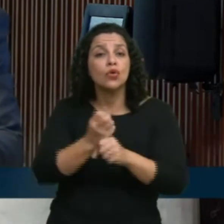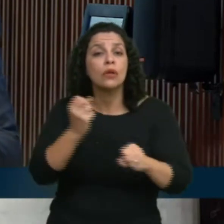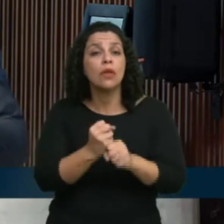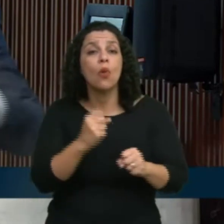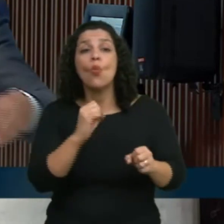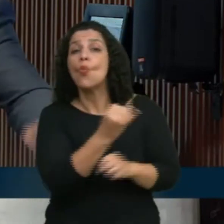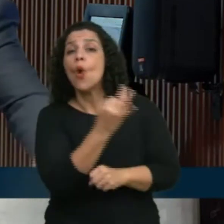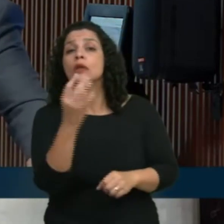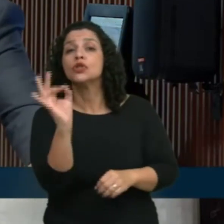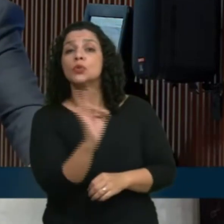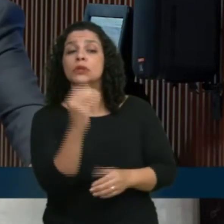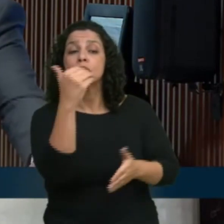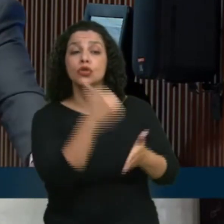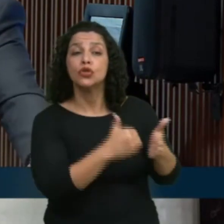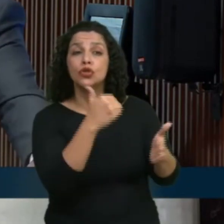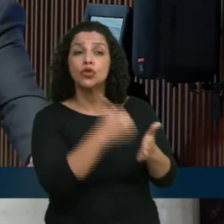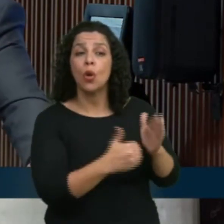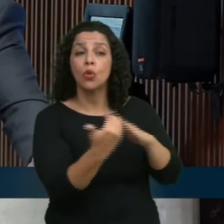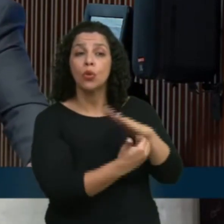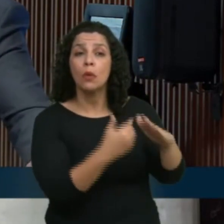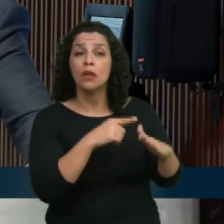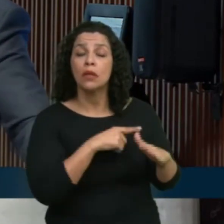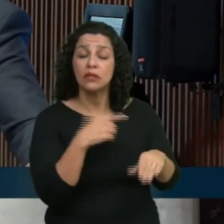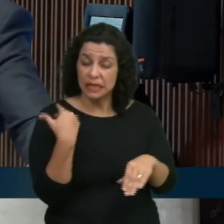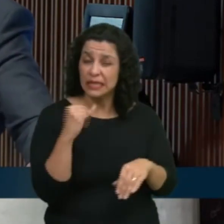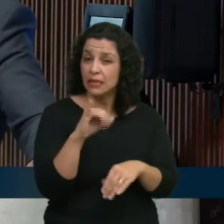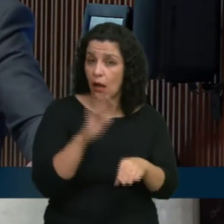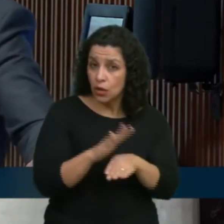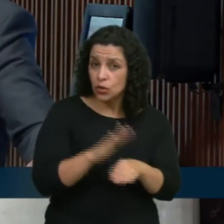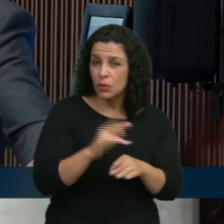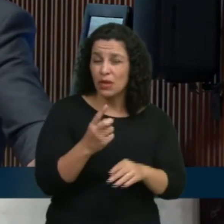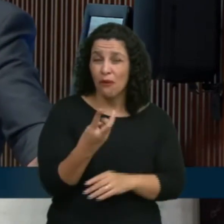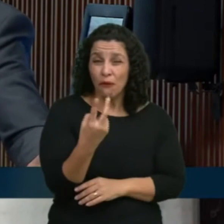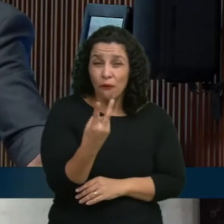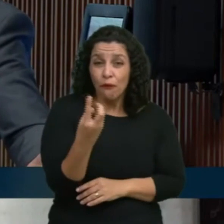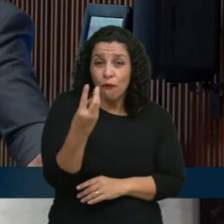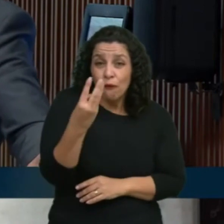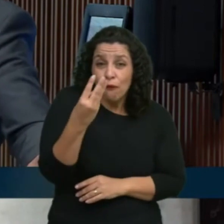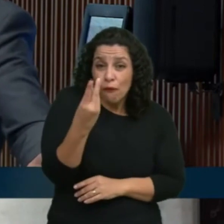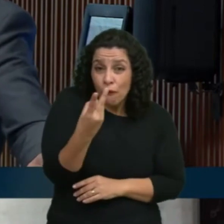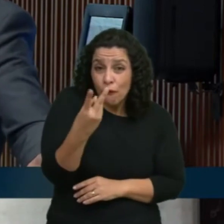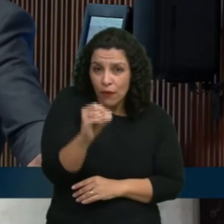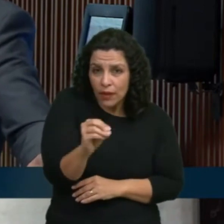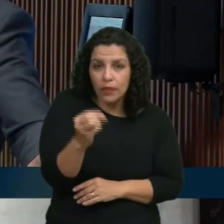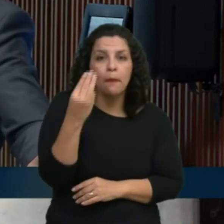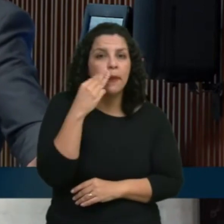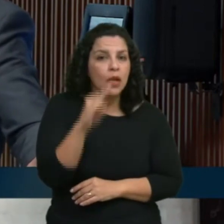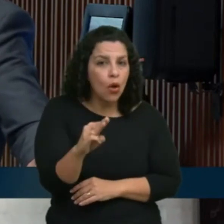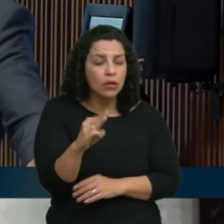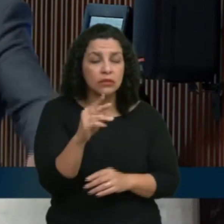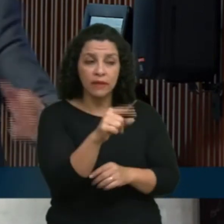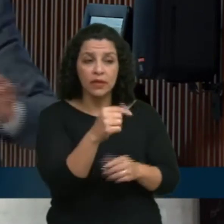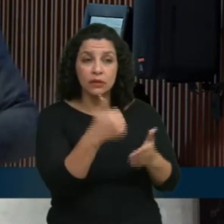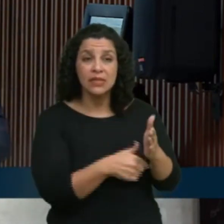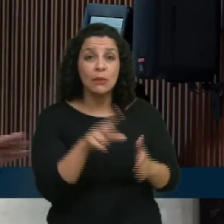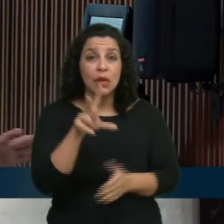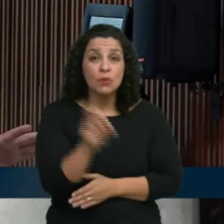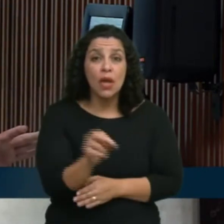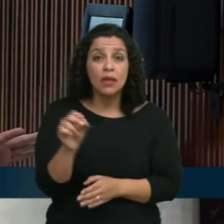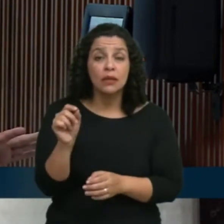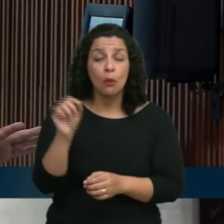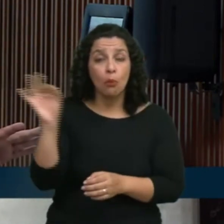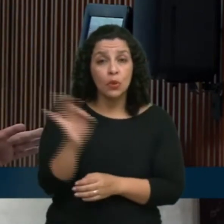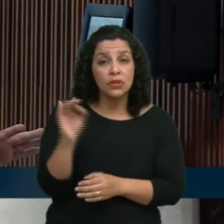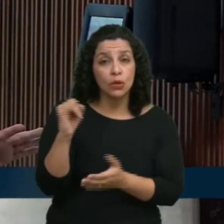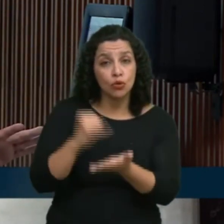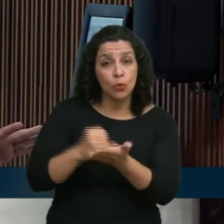renúncia é válida para o estado do Paraná. Renunciar 20 bi de 43 significa quase renunciar 50%